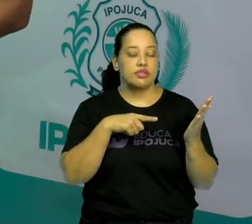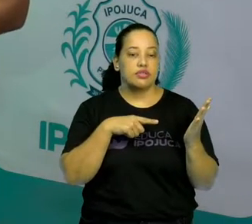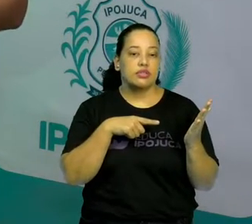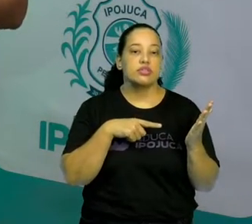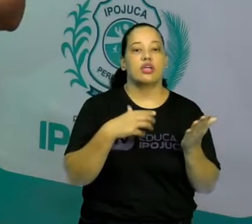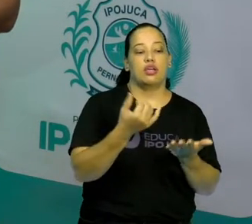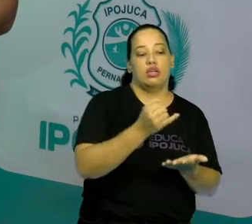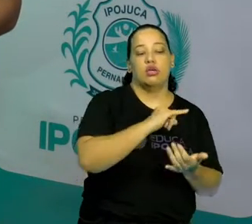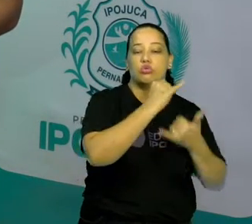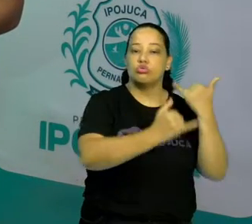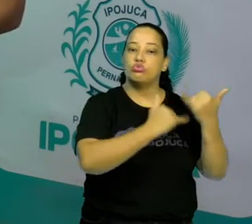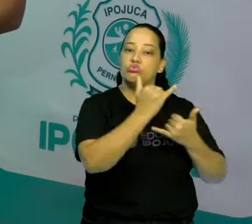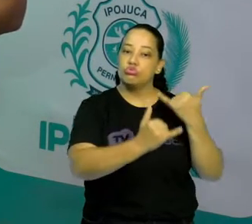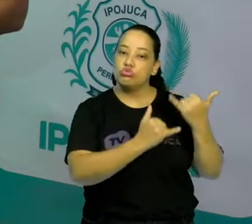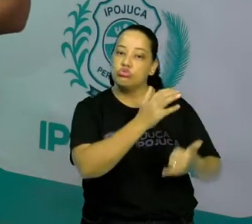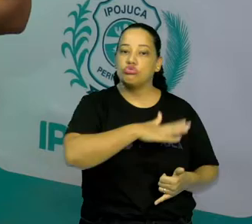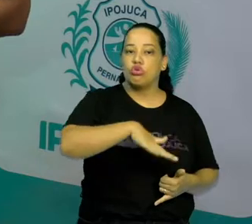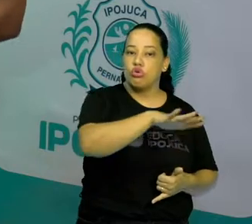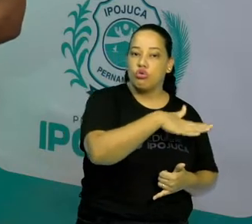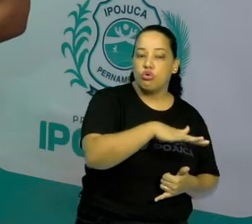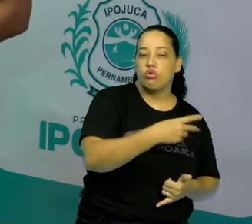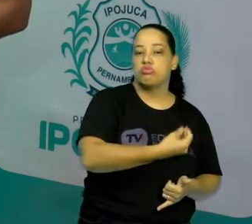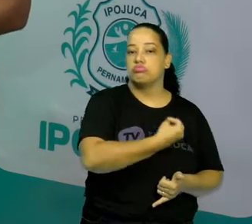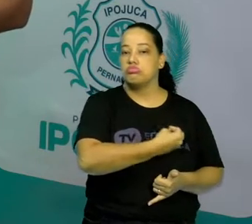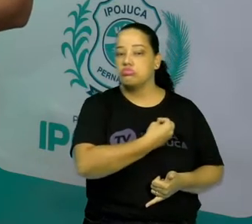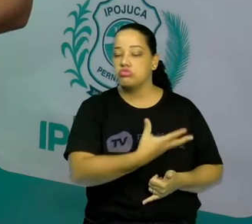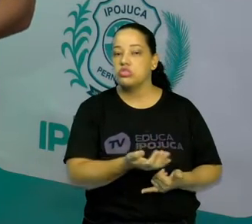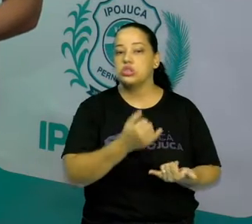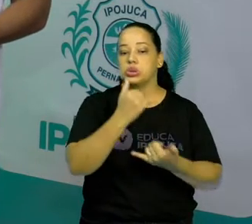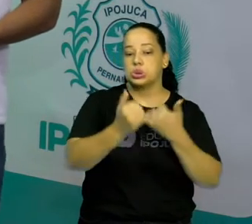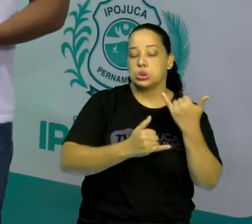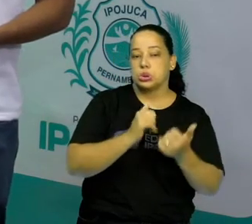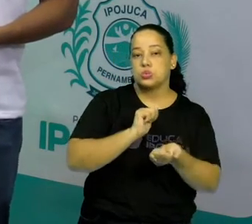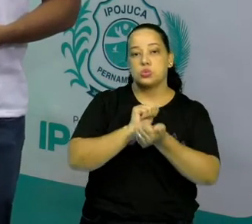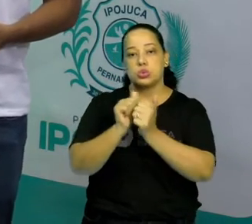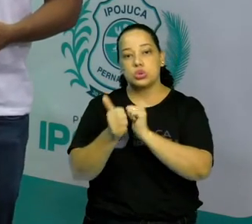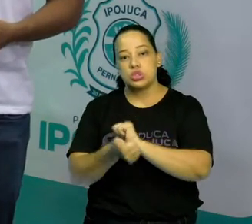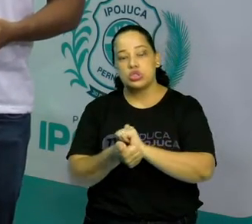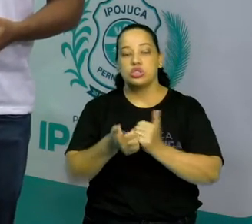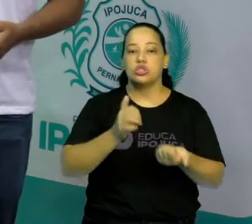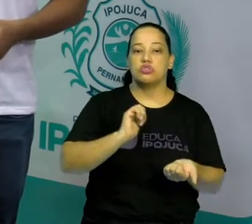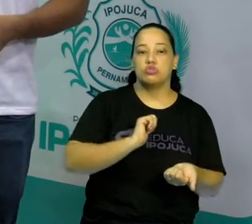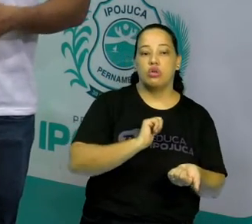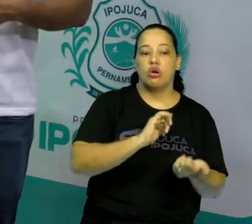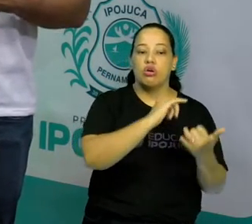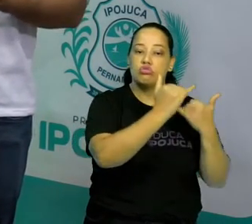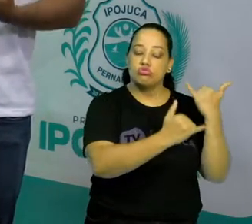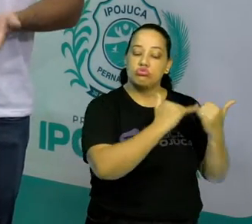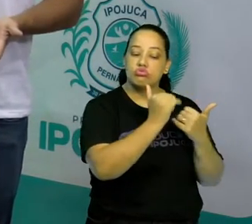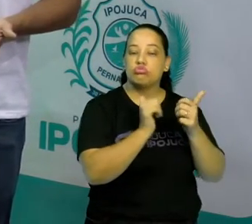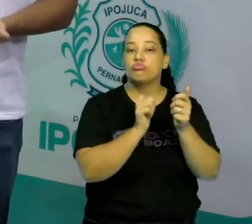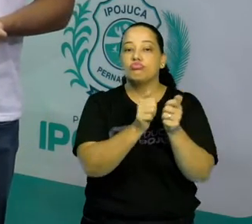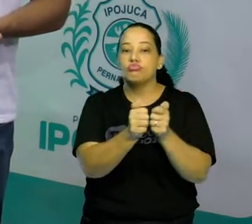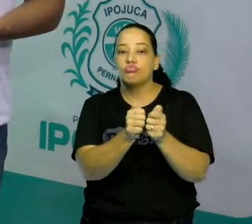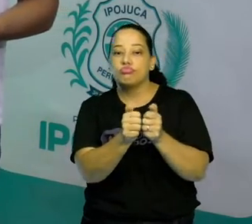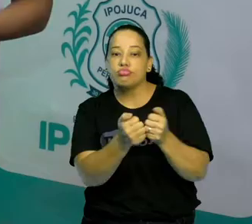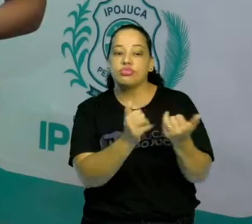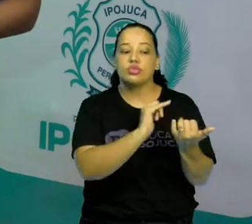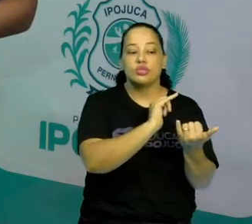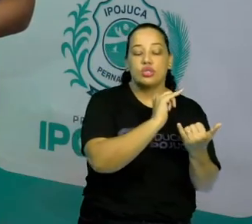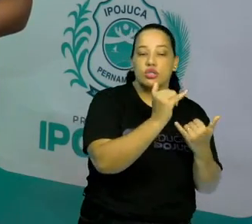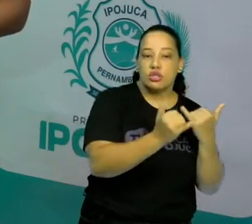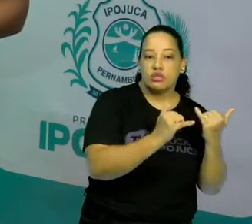jogo popular, o jogo esportivo, os jogos teatrais, os jogos eletrônicos, os jogos de salão e os jogos